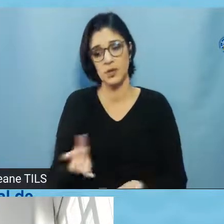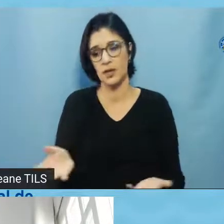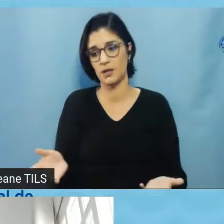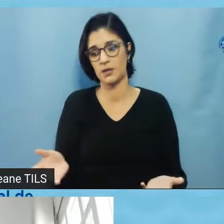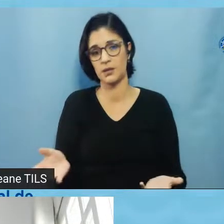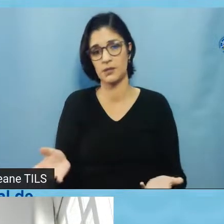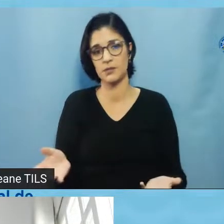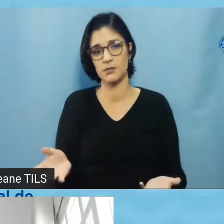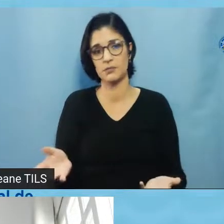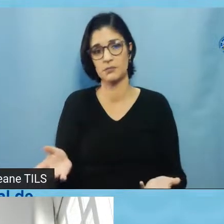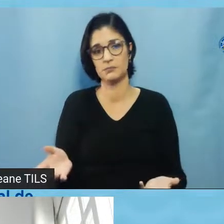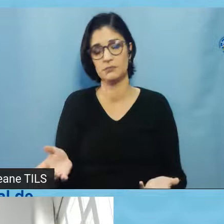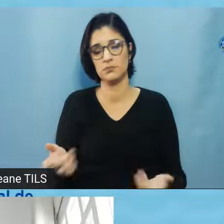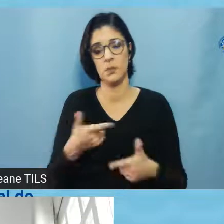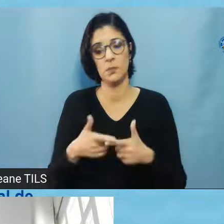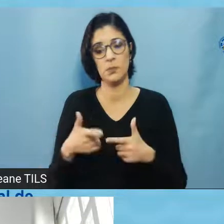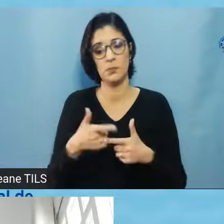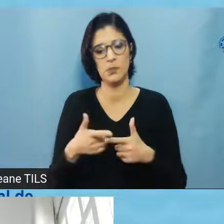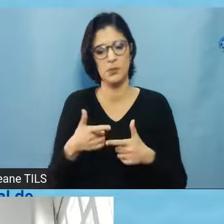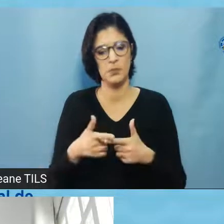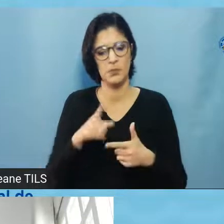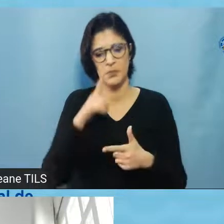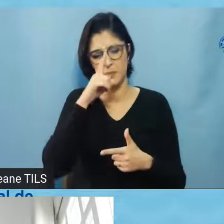sofrer sanções em projetos